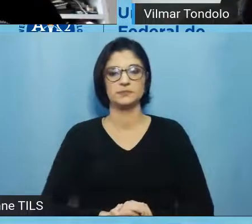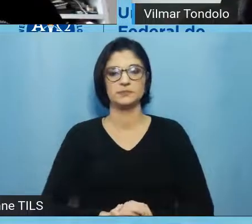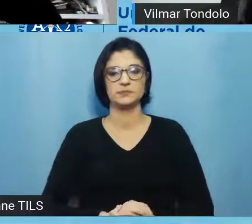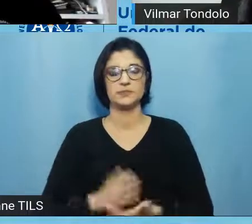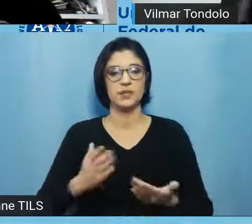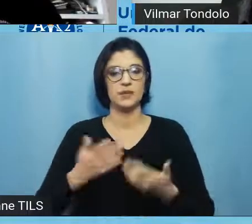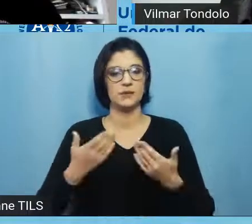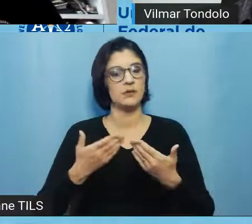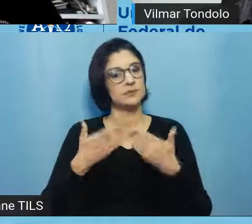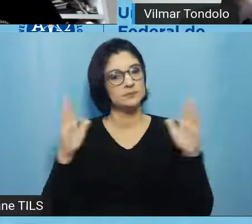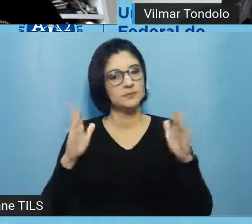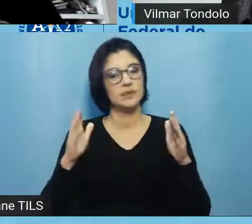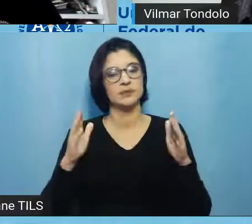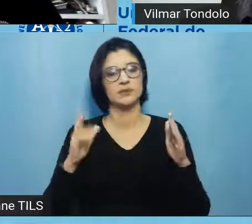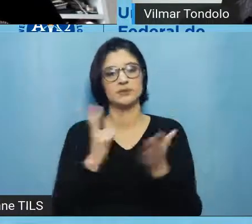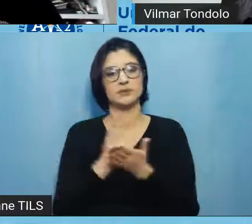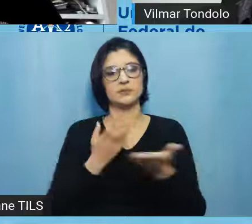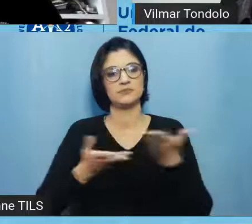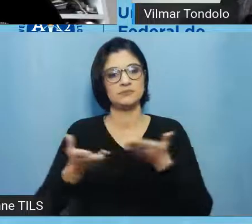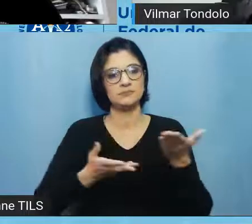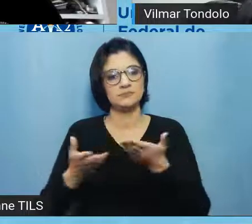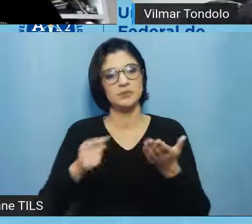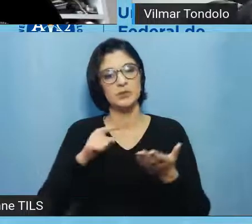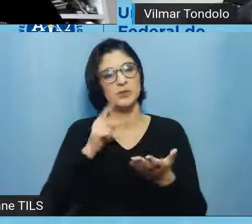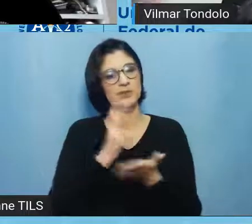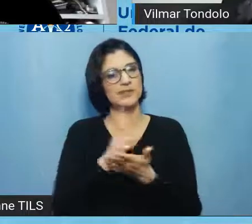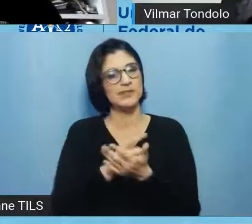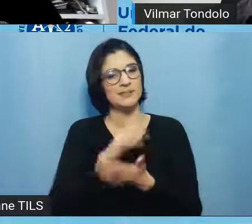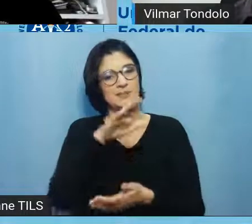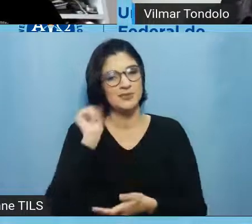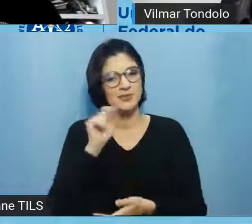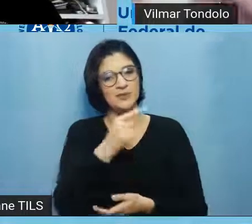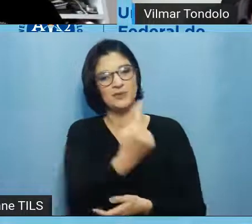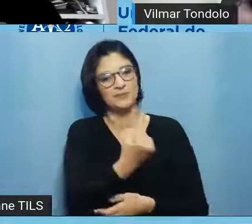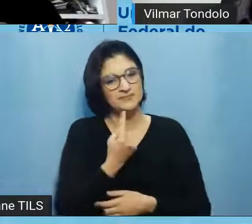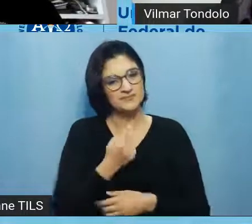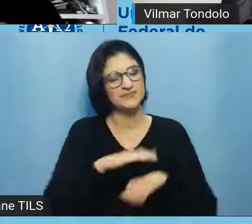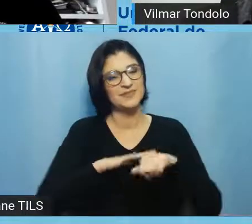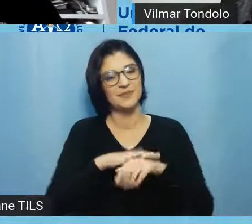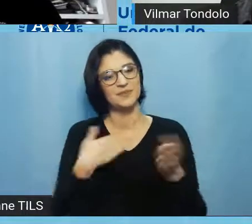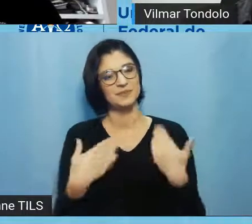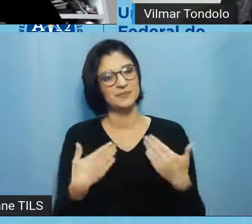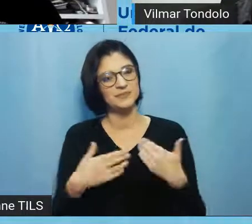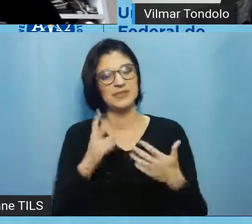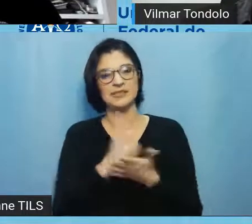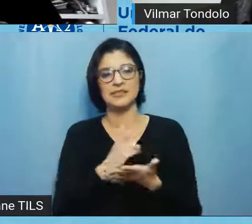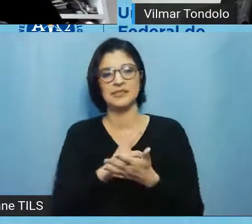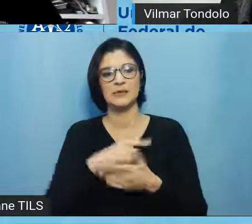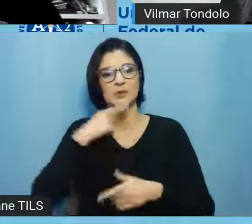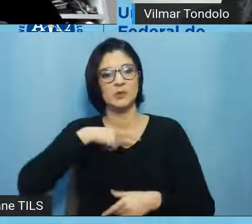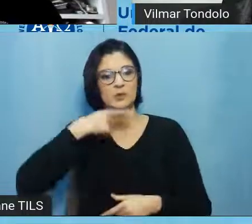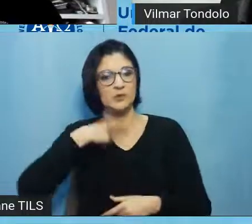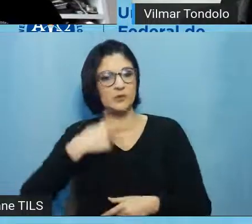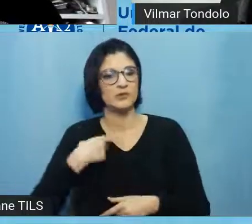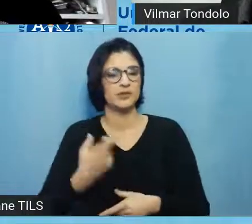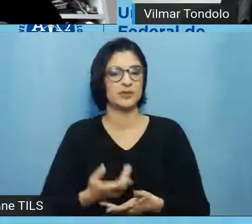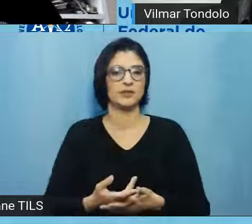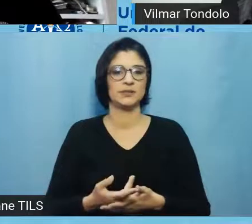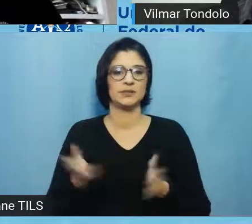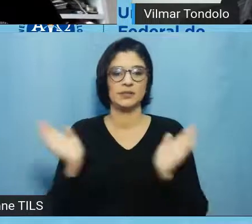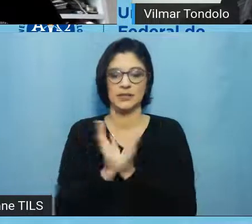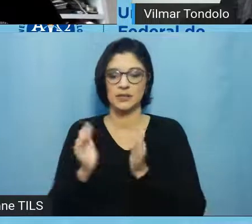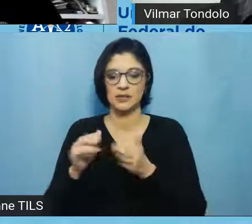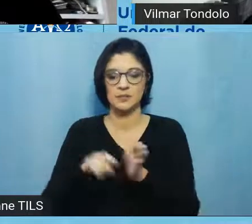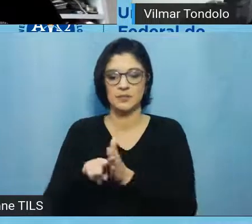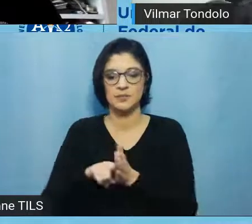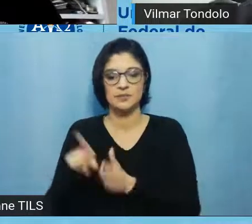disponibilidade, né, sempre muito solícito, né, mesmo que a gente conversou anteriormente, várias dúvidas que o comitê de, a Câmara de Pesquisa tinha